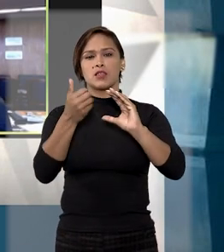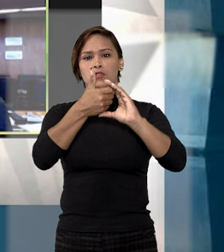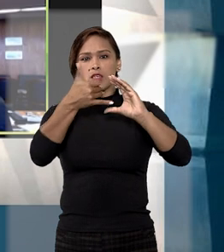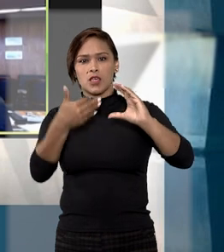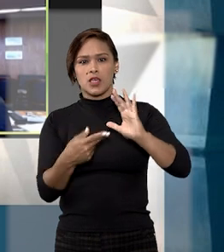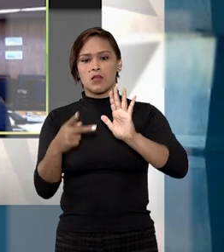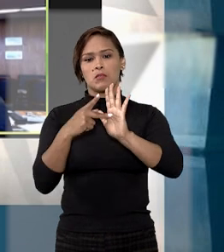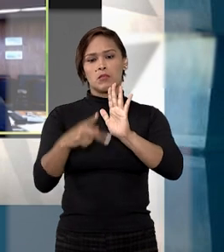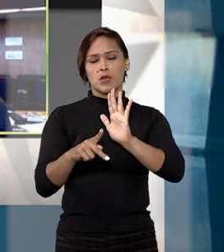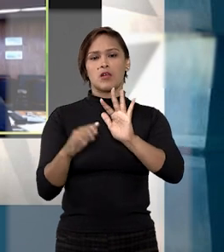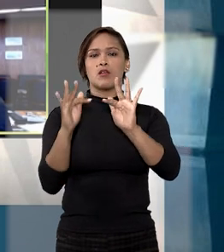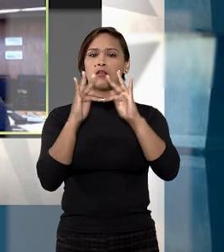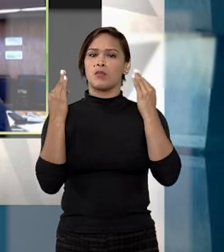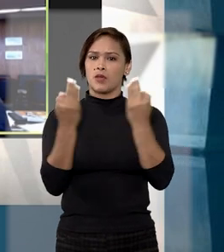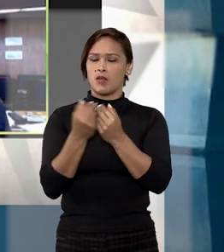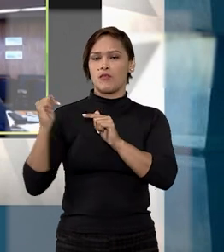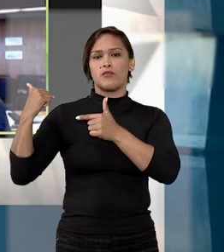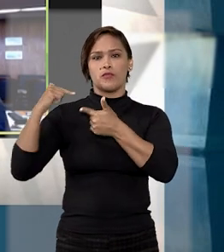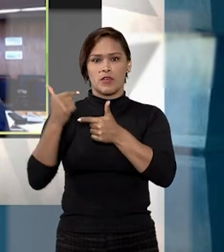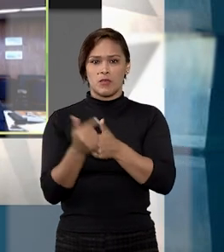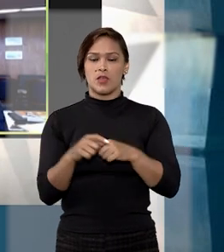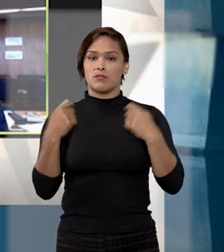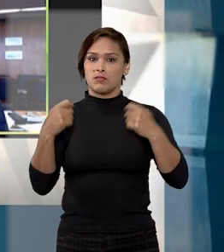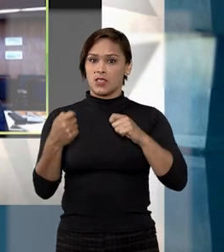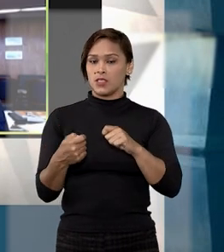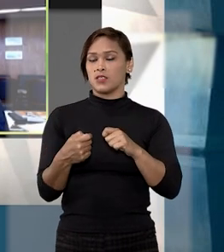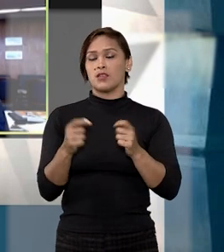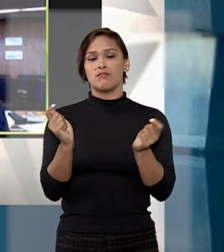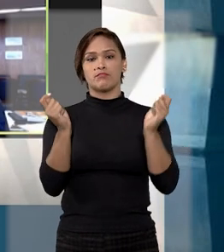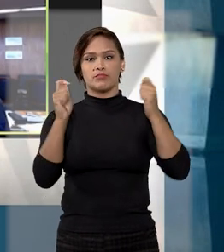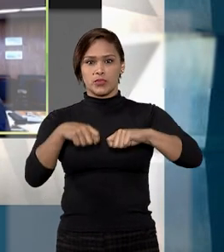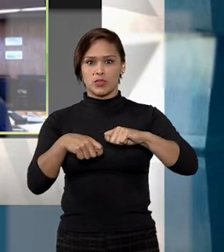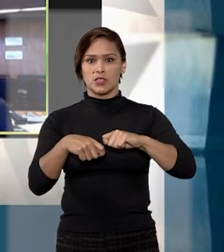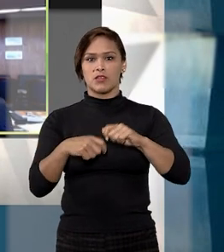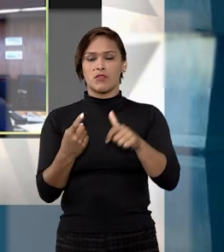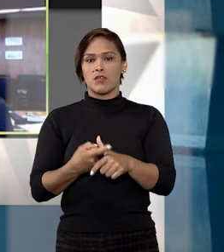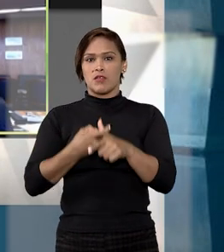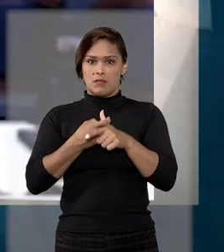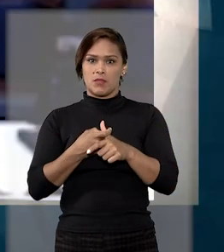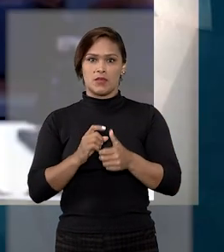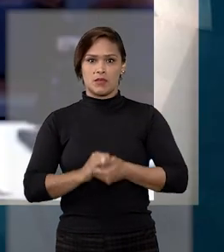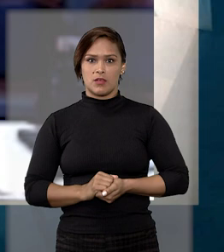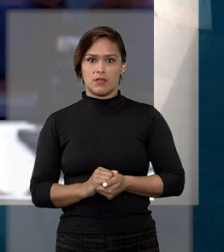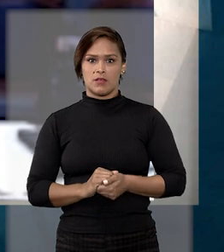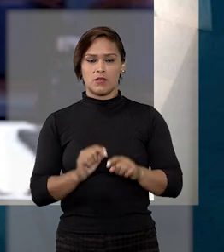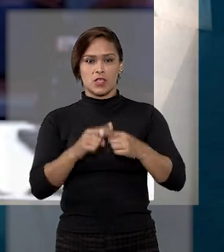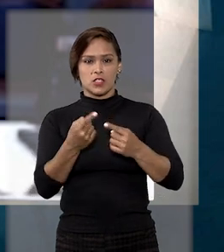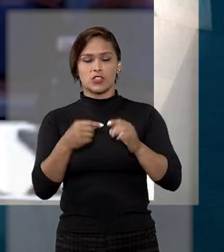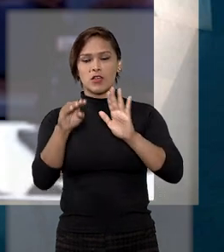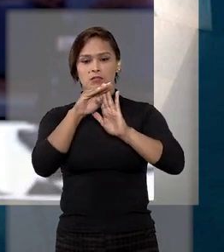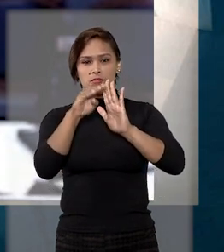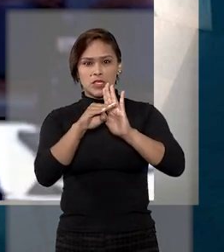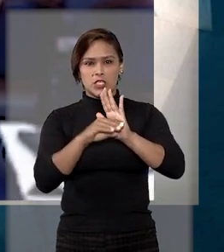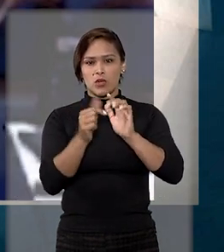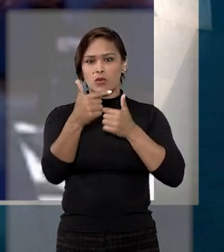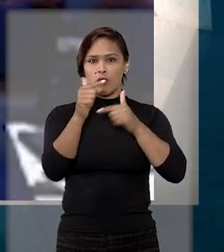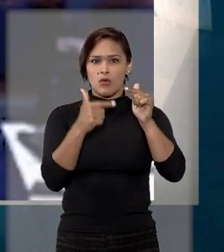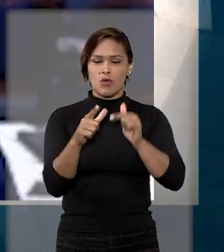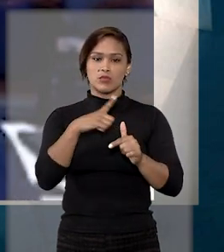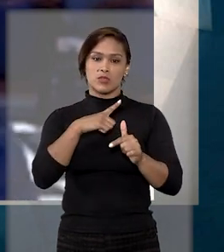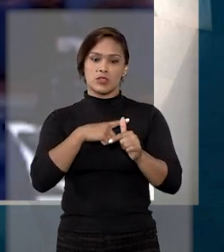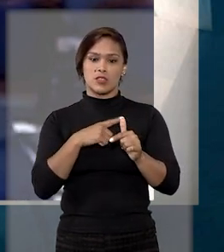características de bem de família e deveria ser considerado impenhorável, caso preenchidos os demais